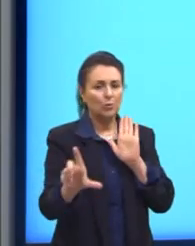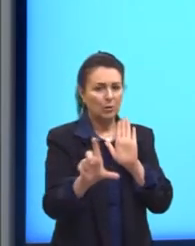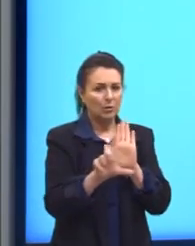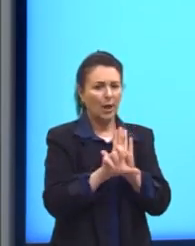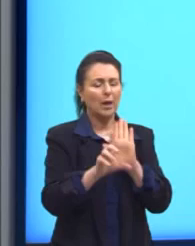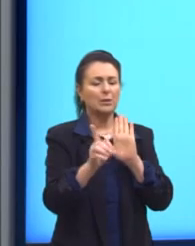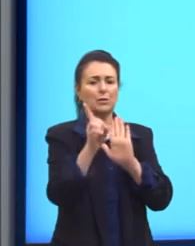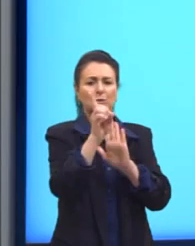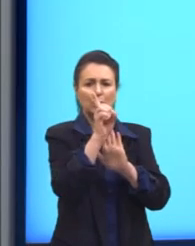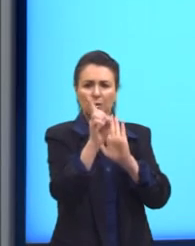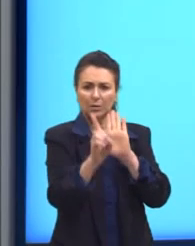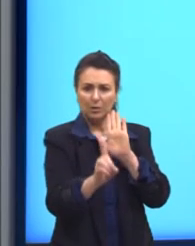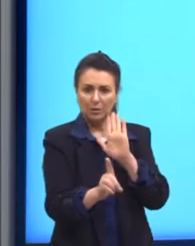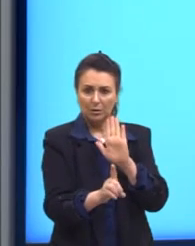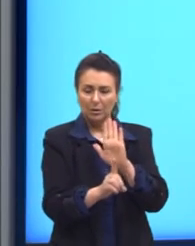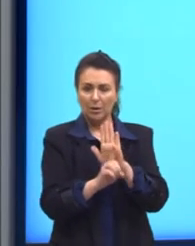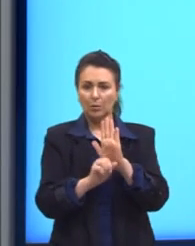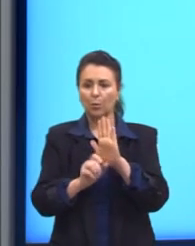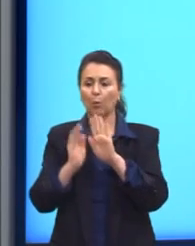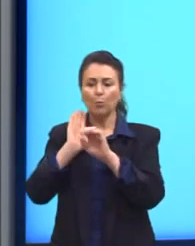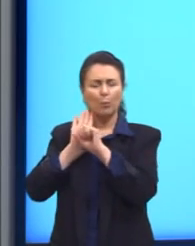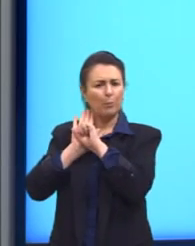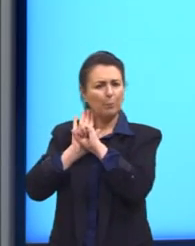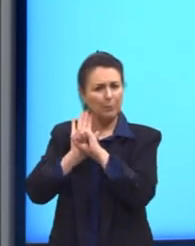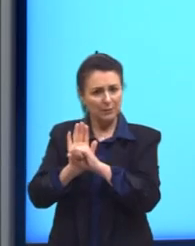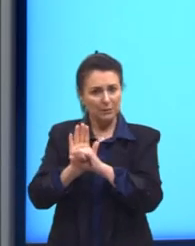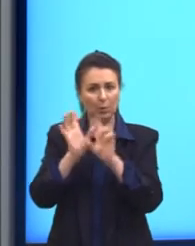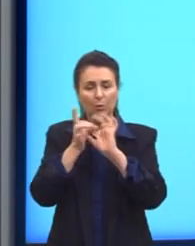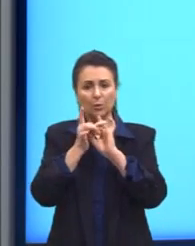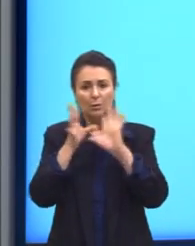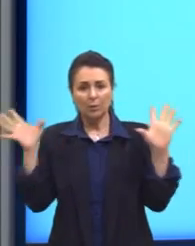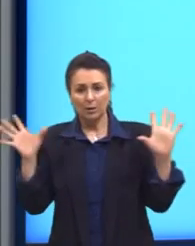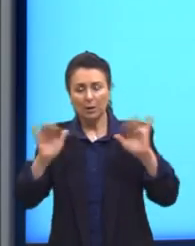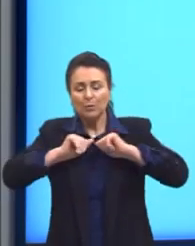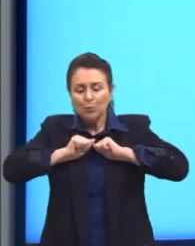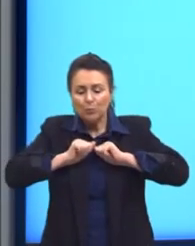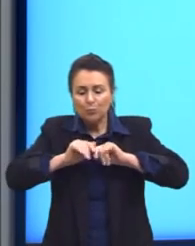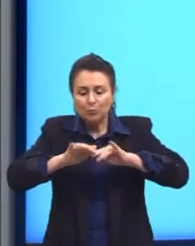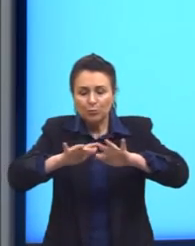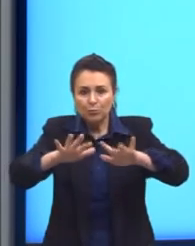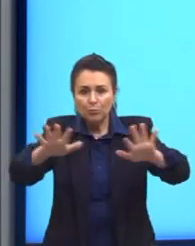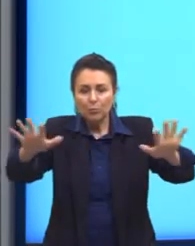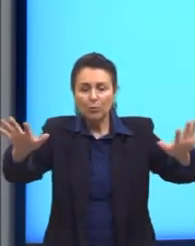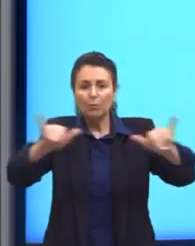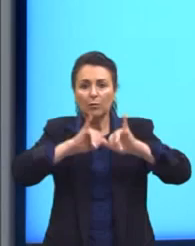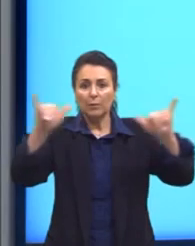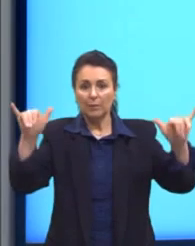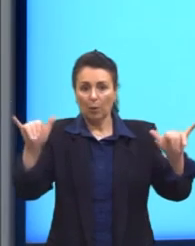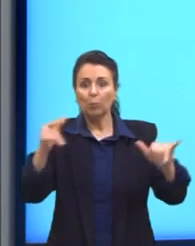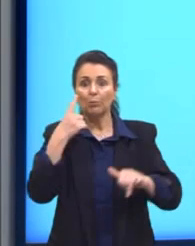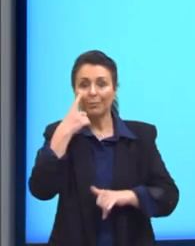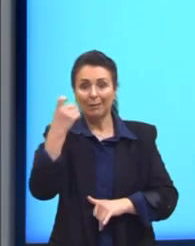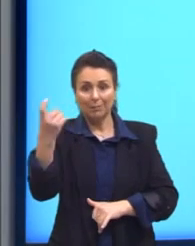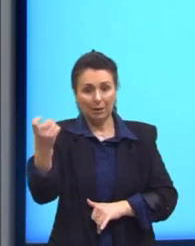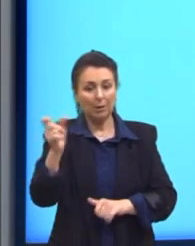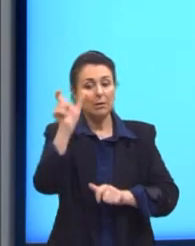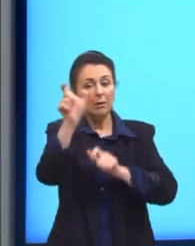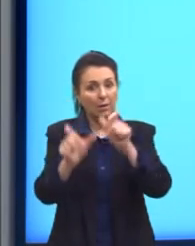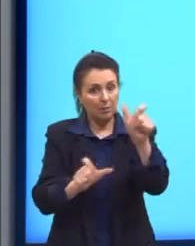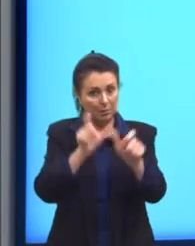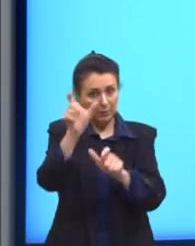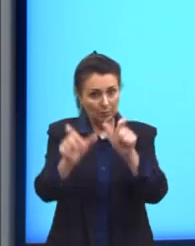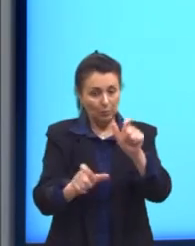ou mesmo por pressões democráticas em disseminar informações de interesse público. No Brasil,